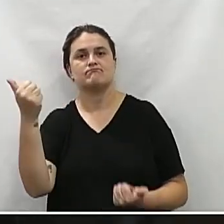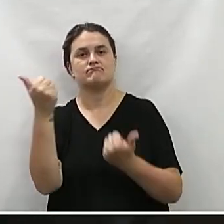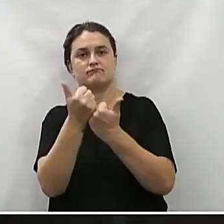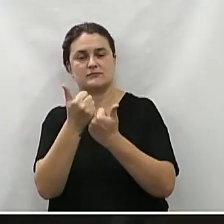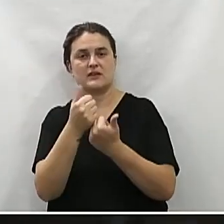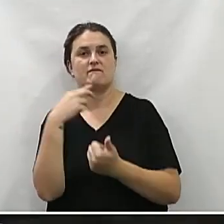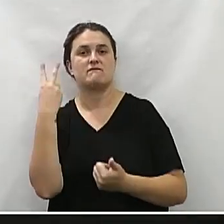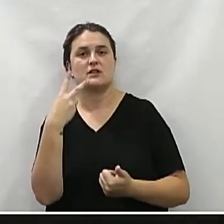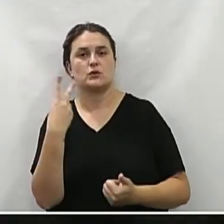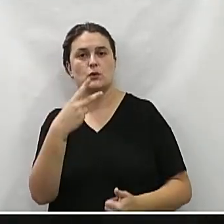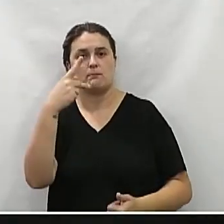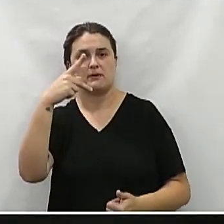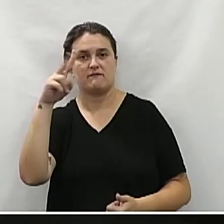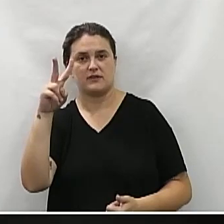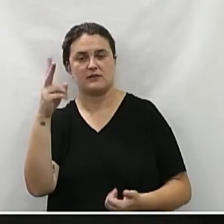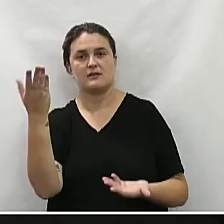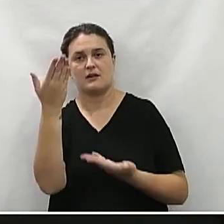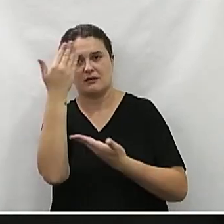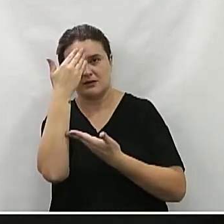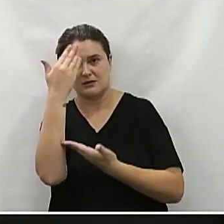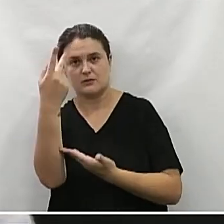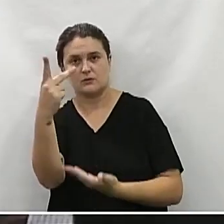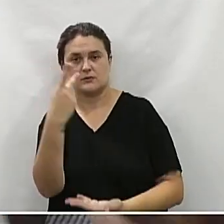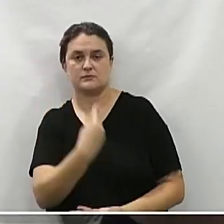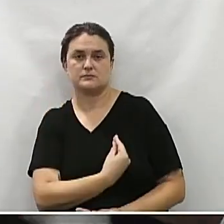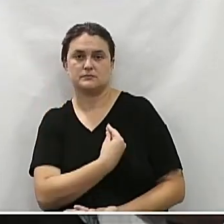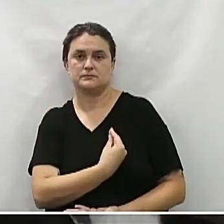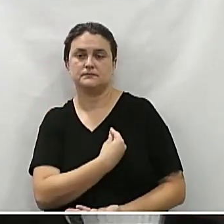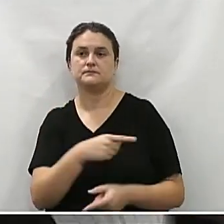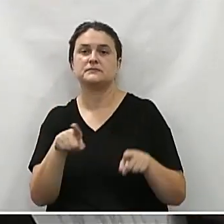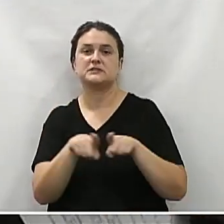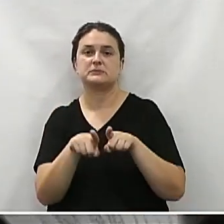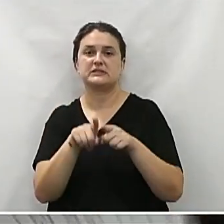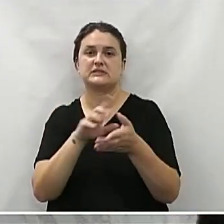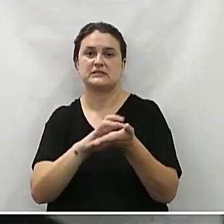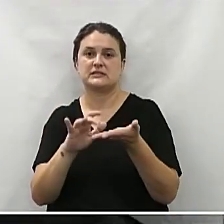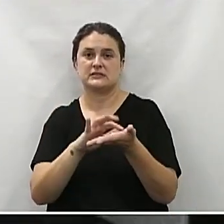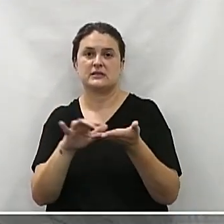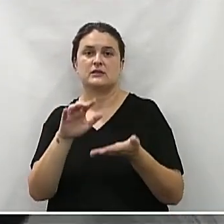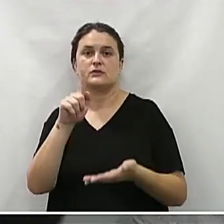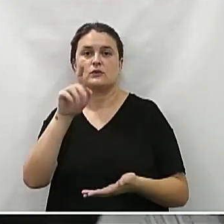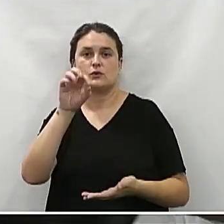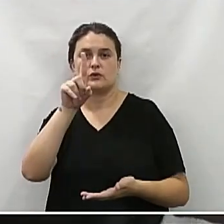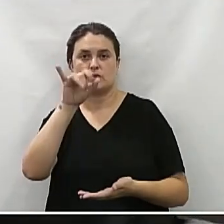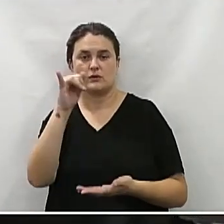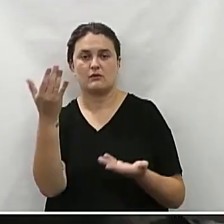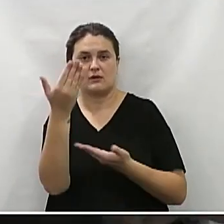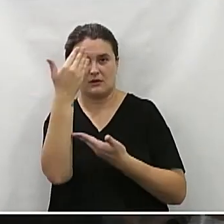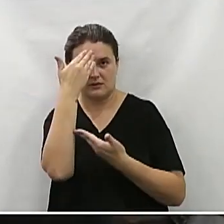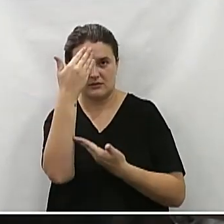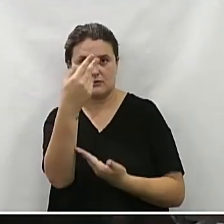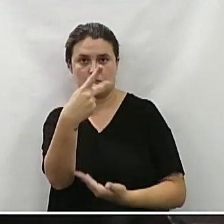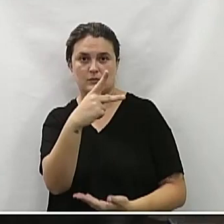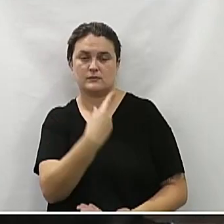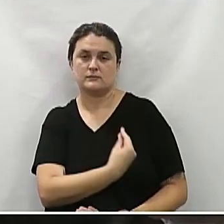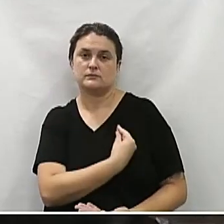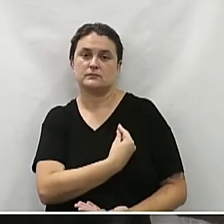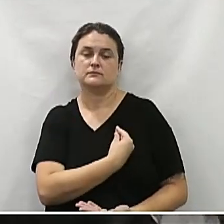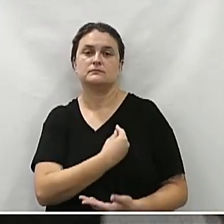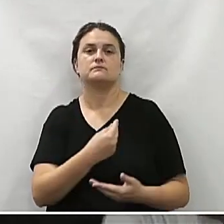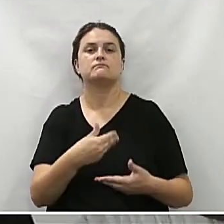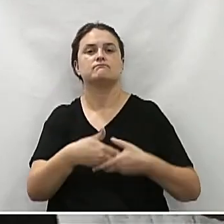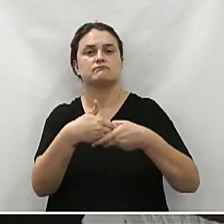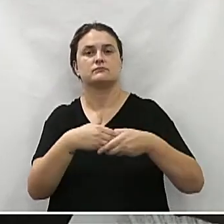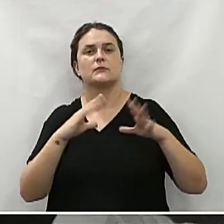partido que eu, do Partido Verde. Então, agradecer a presença. Também do nosso secretário, o Godói. Agradecer a presença. E